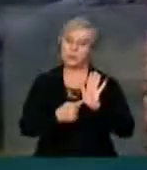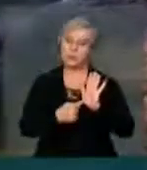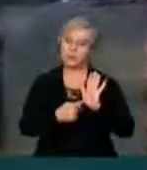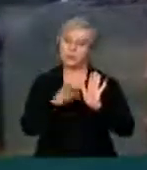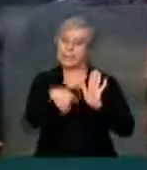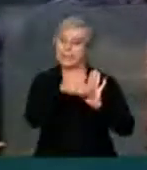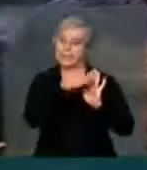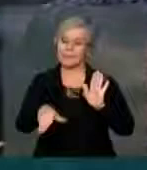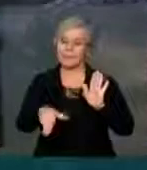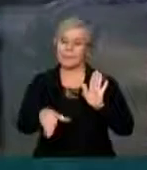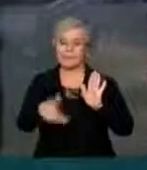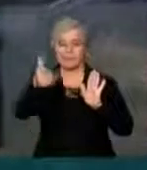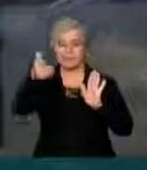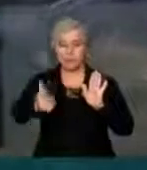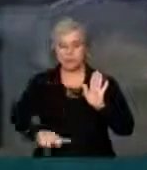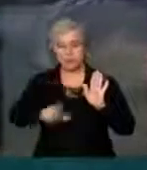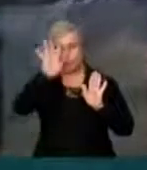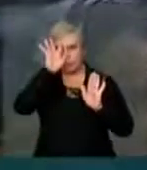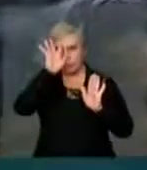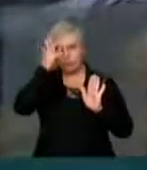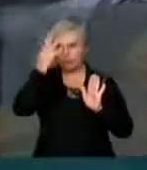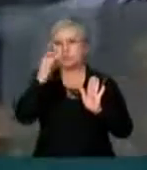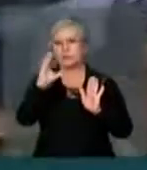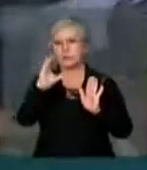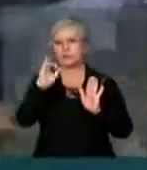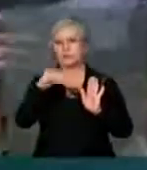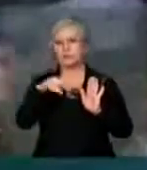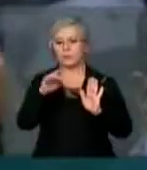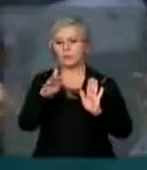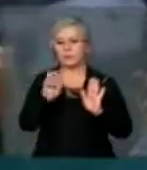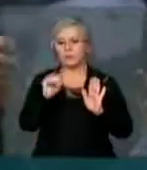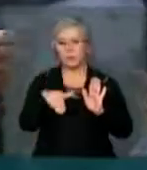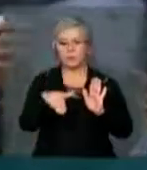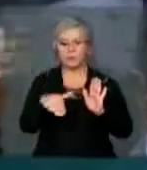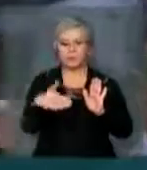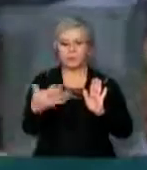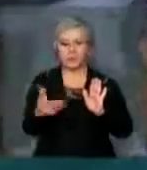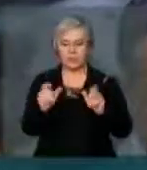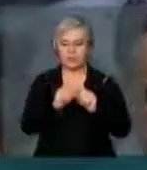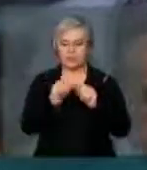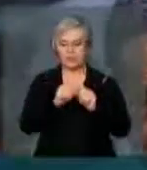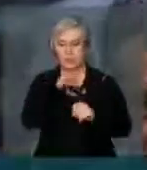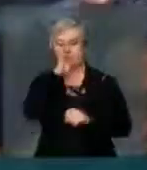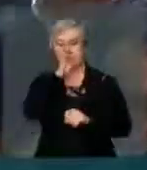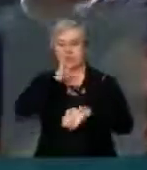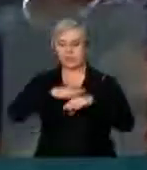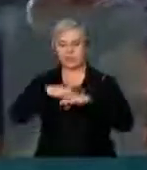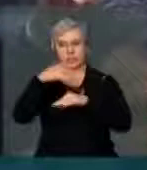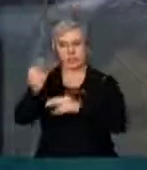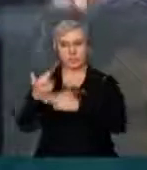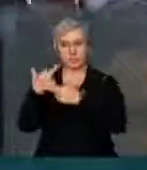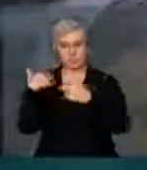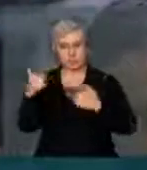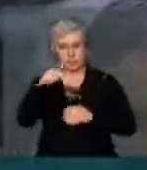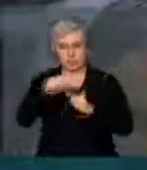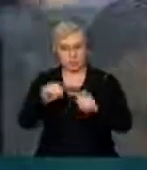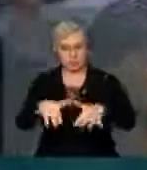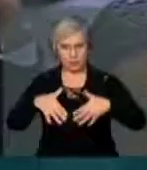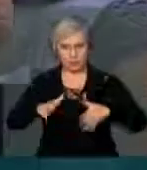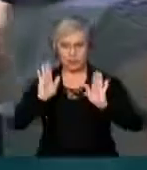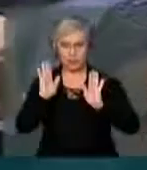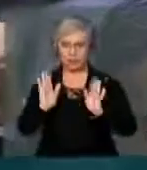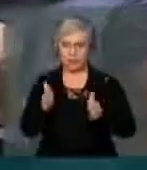susta mais uma resolução do CONTRAN, que exorbita as suas atribuições e que este plenário já